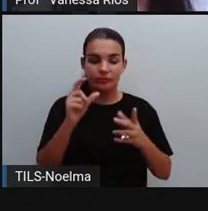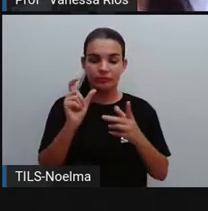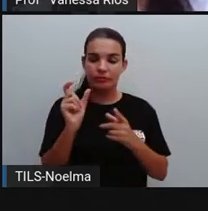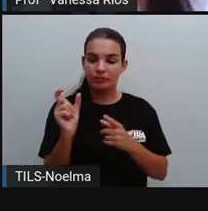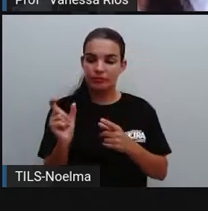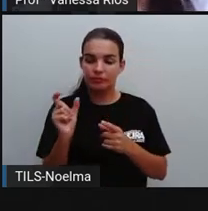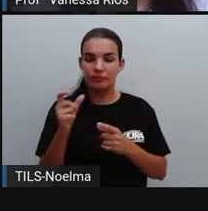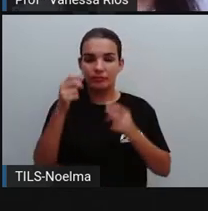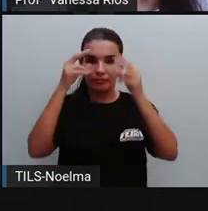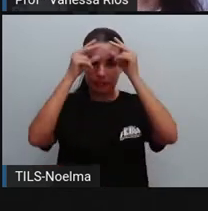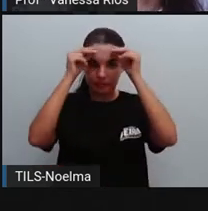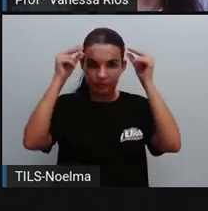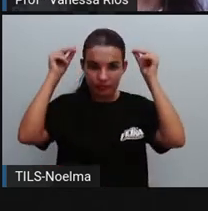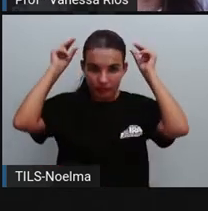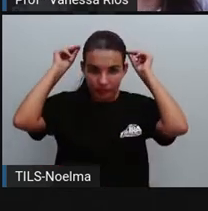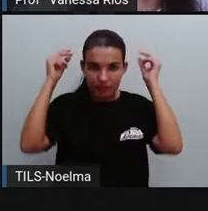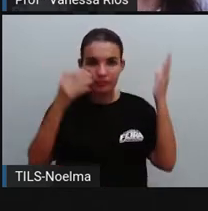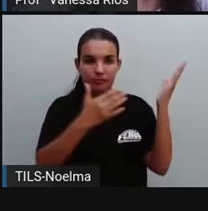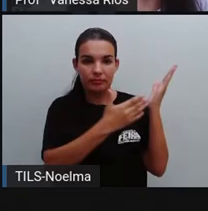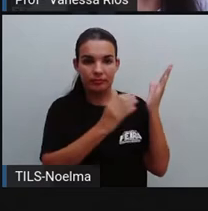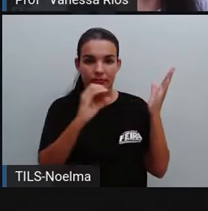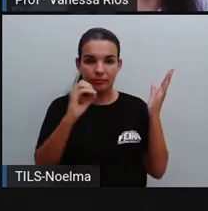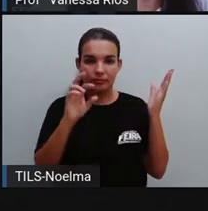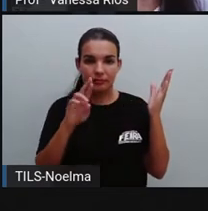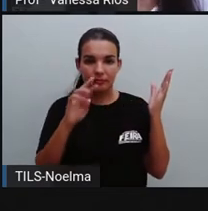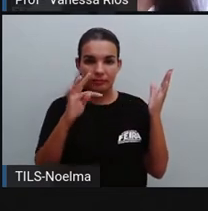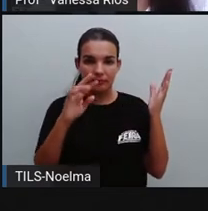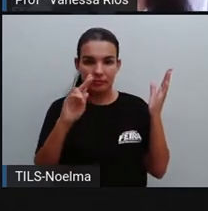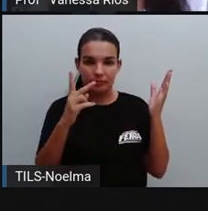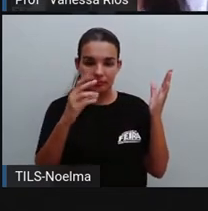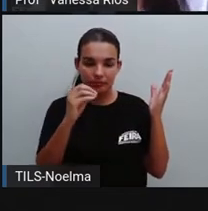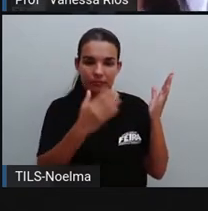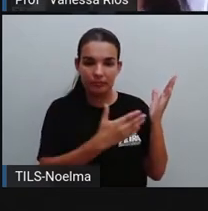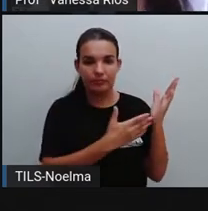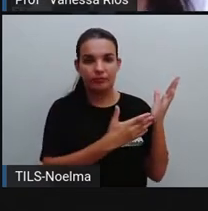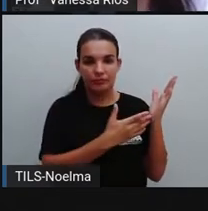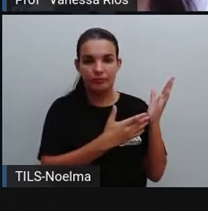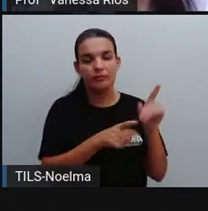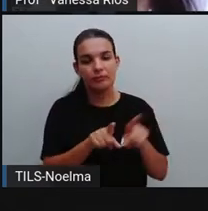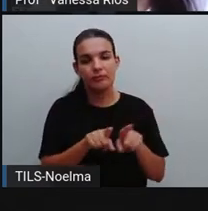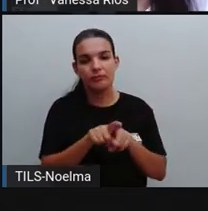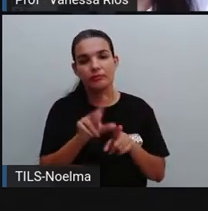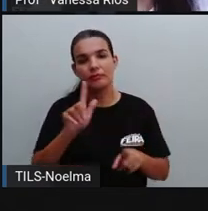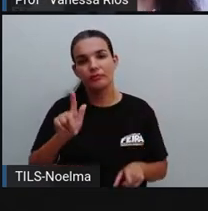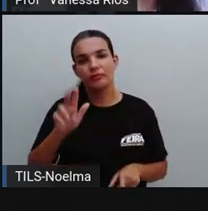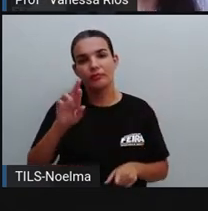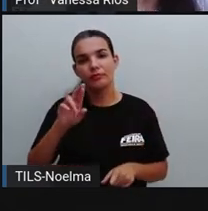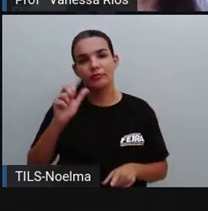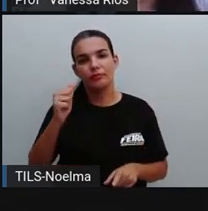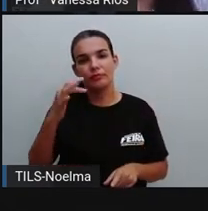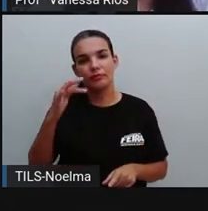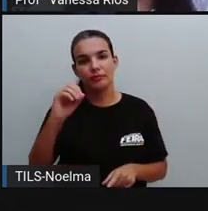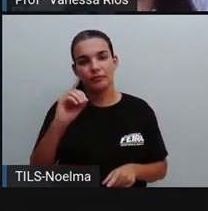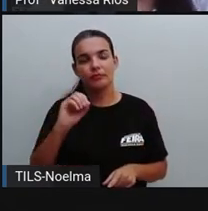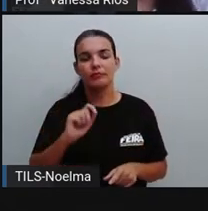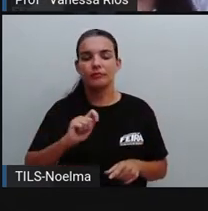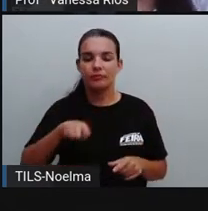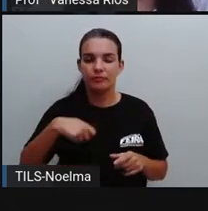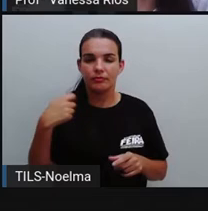palavras grego. Orto, que significa correto, e grafo, que significa escrita.